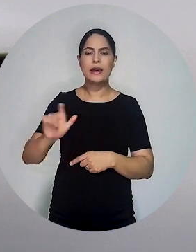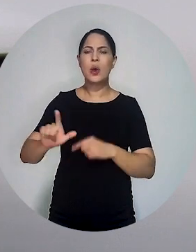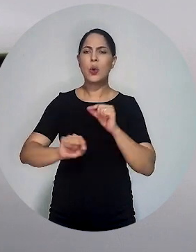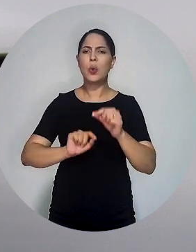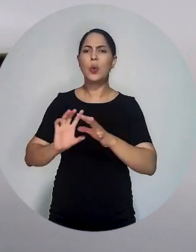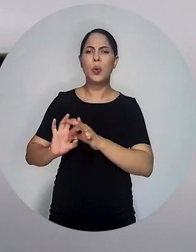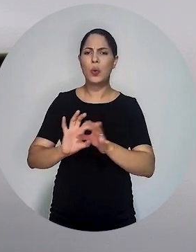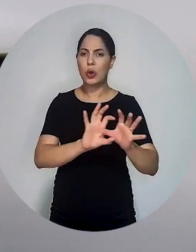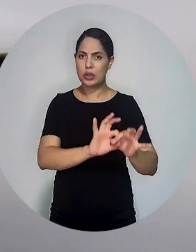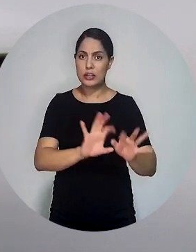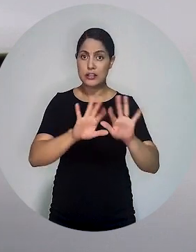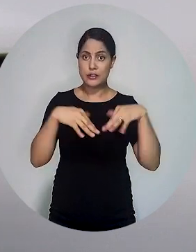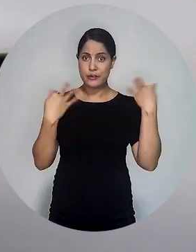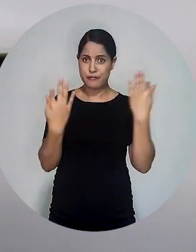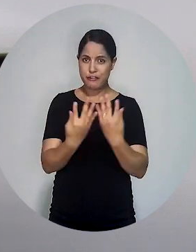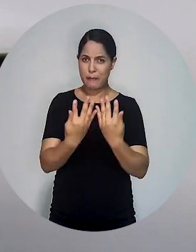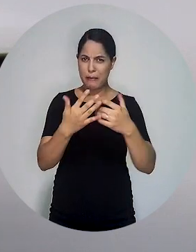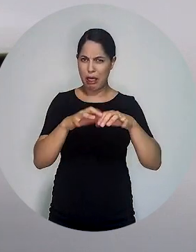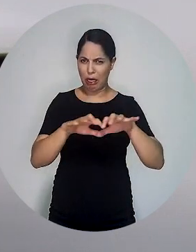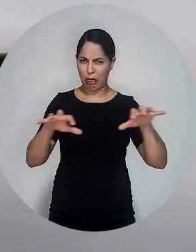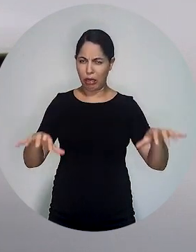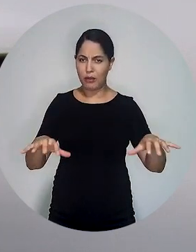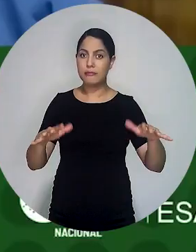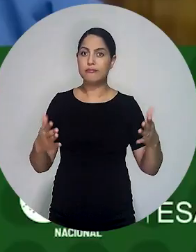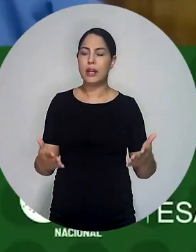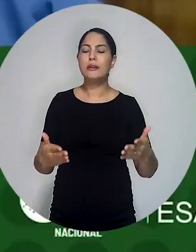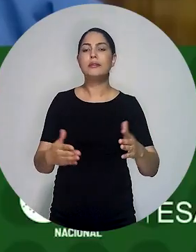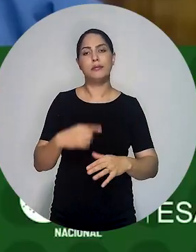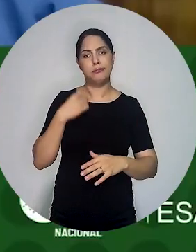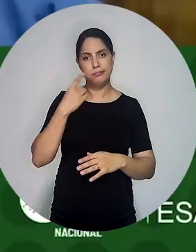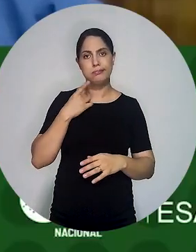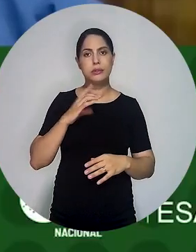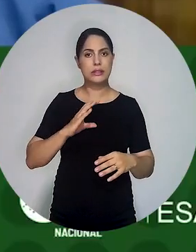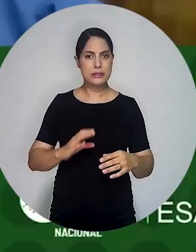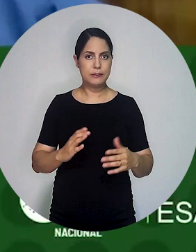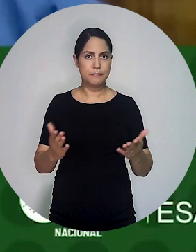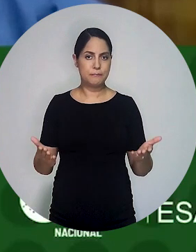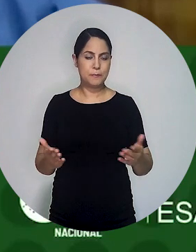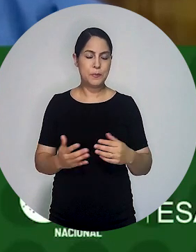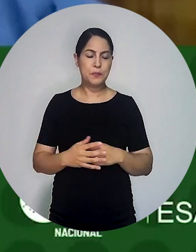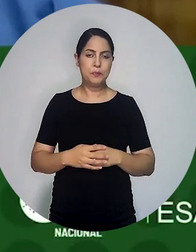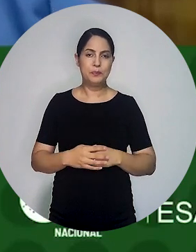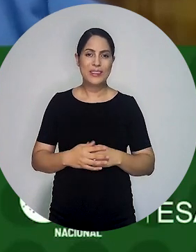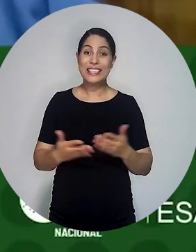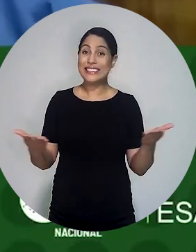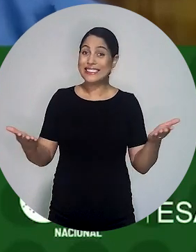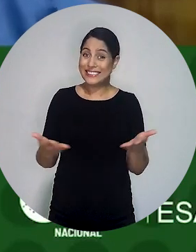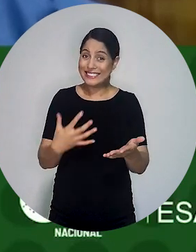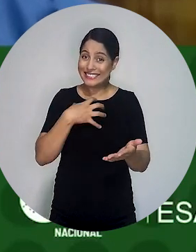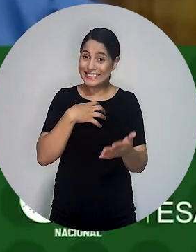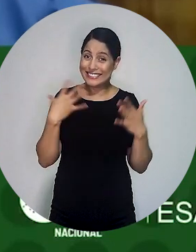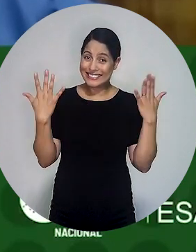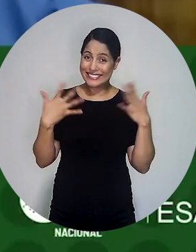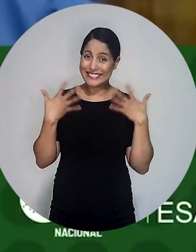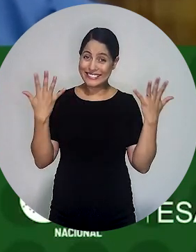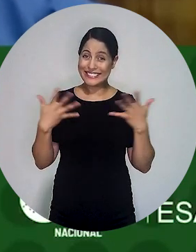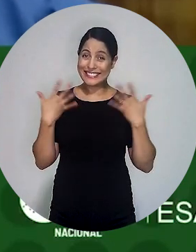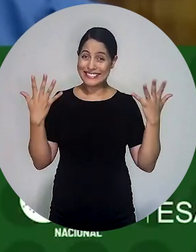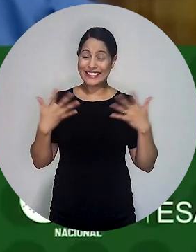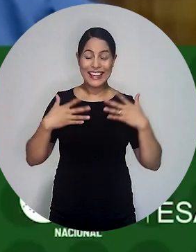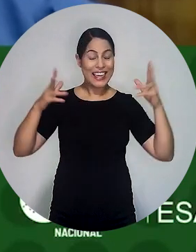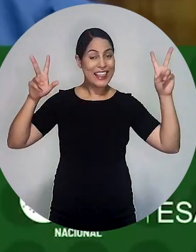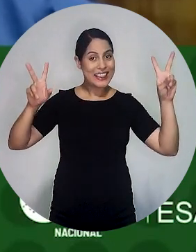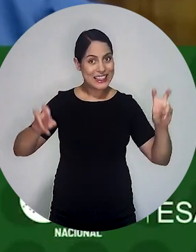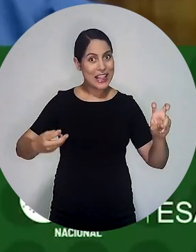parte da aula aberta da pós-graduação em Advocacia Cível. E é uma alegria e é um prazer estar aqui com o professor falando